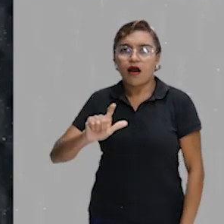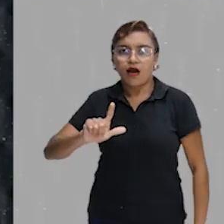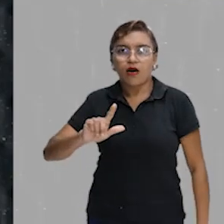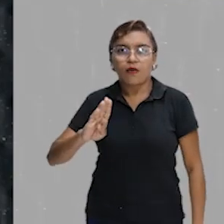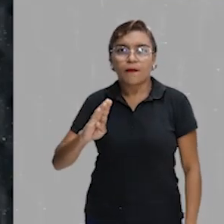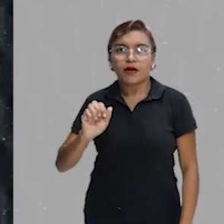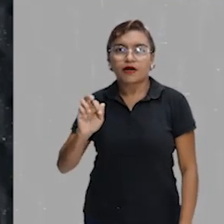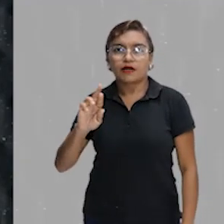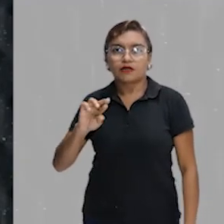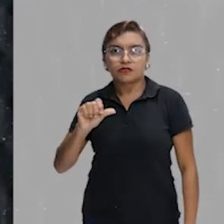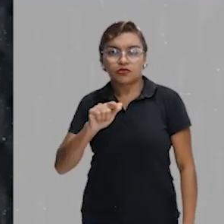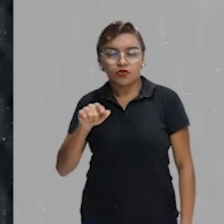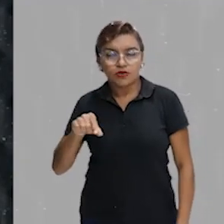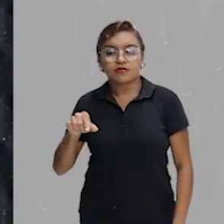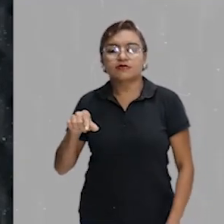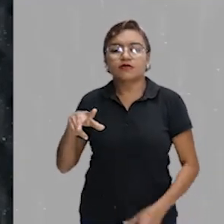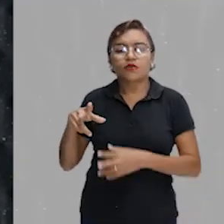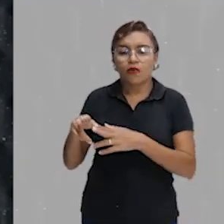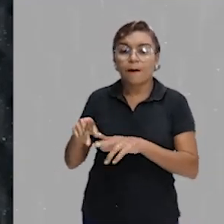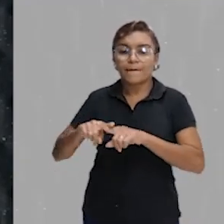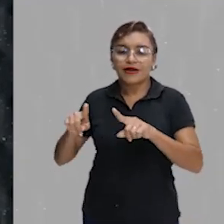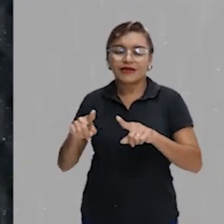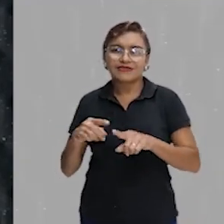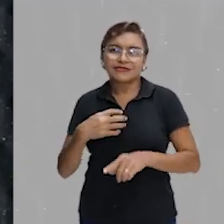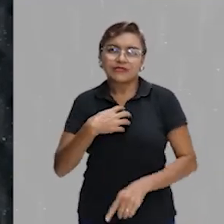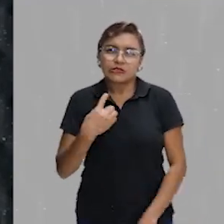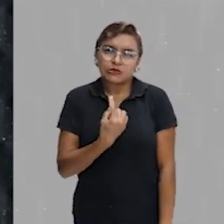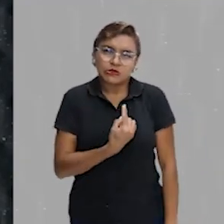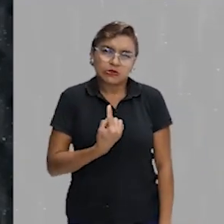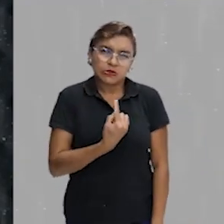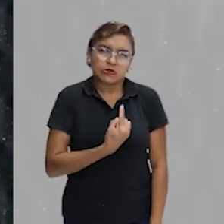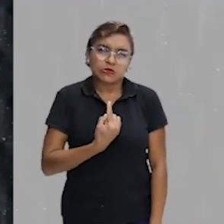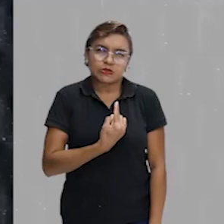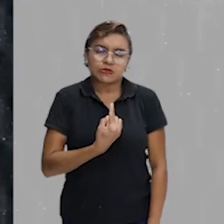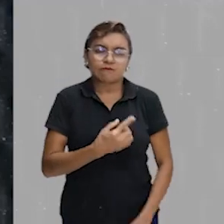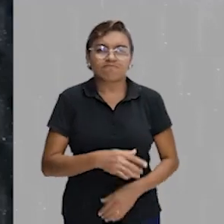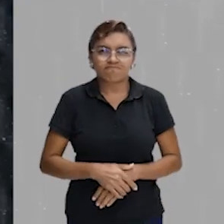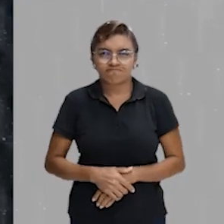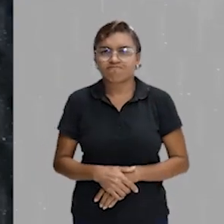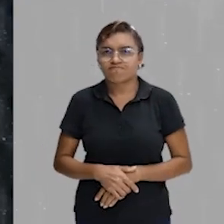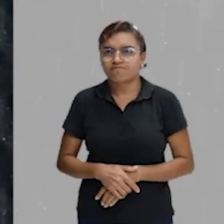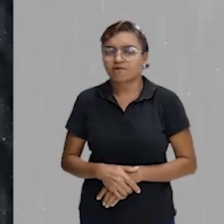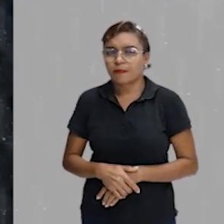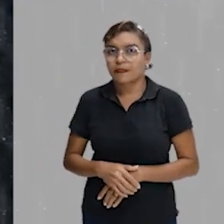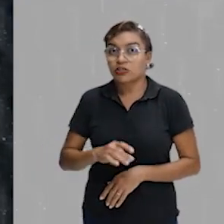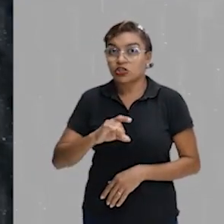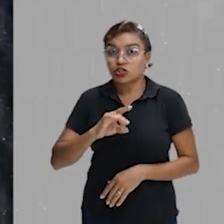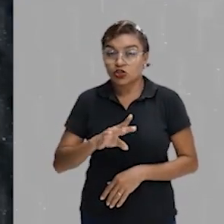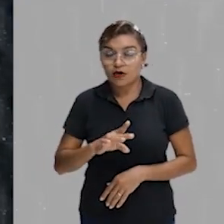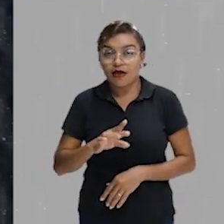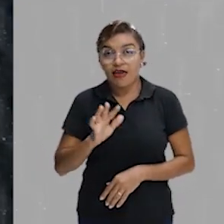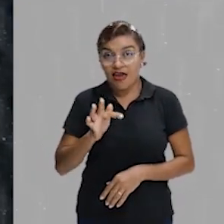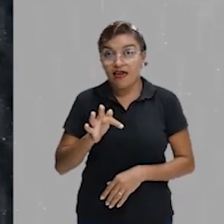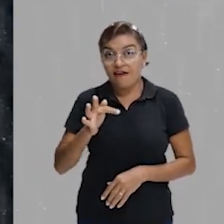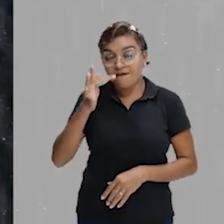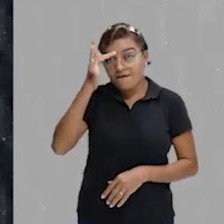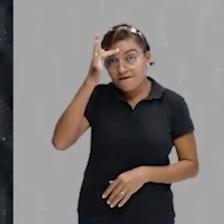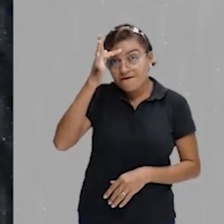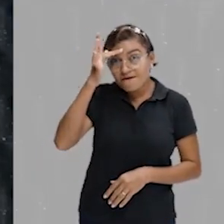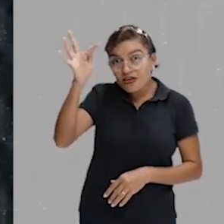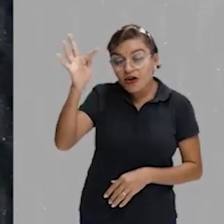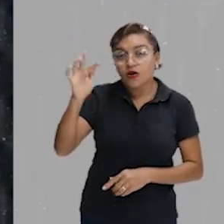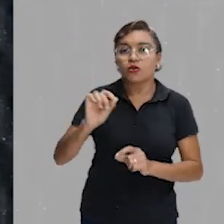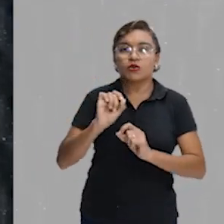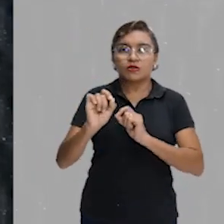Só que o albatroz, ele é solitário, tá? O albatroz, ele é solitário. Ele é muito fiel, ele só se envolve com uma